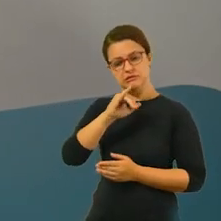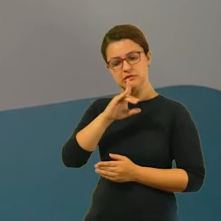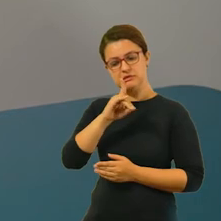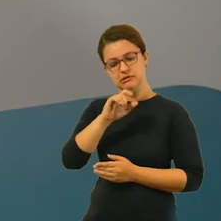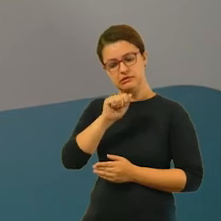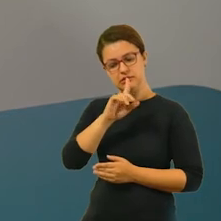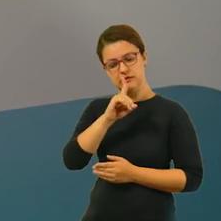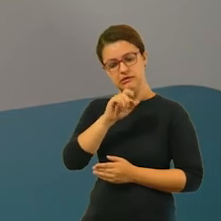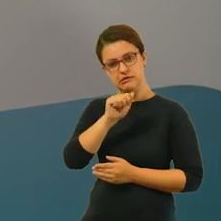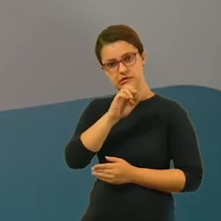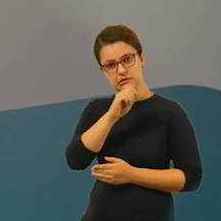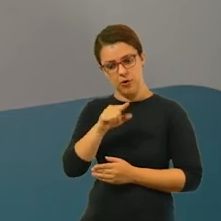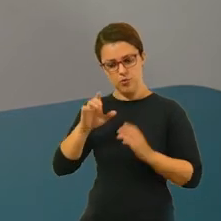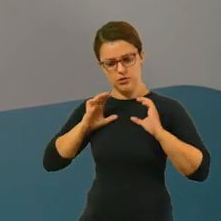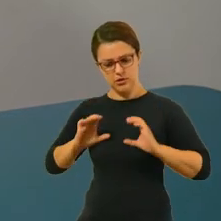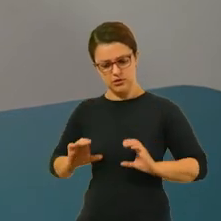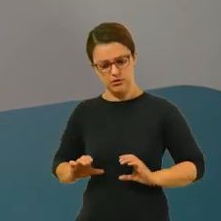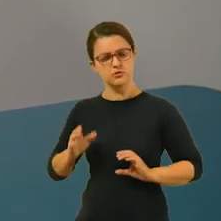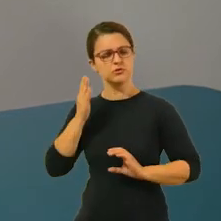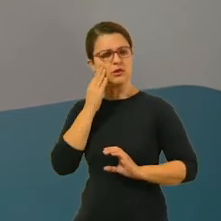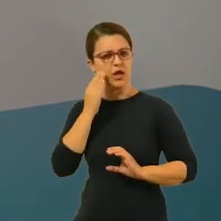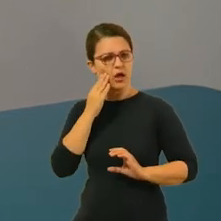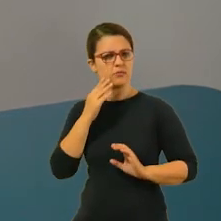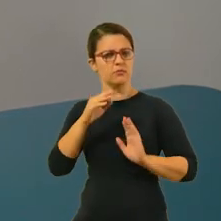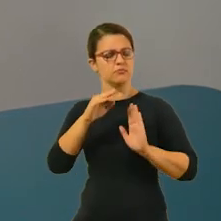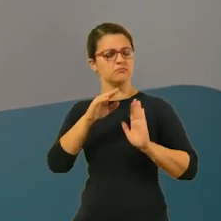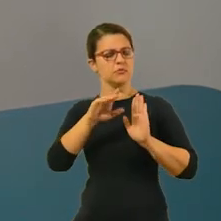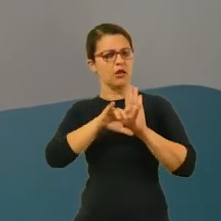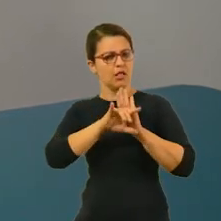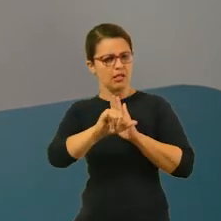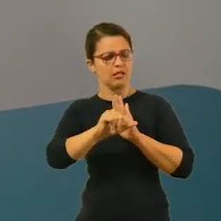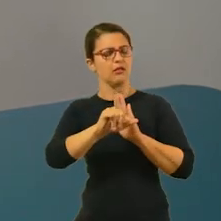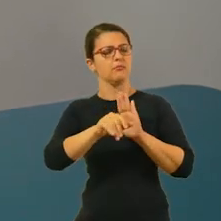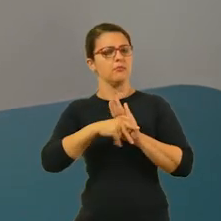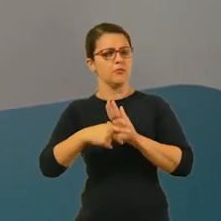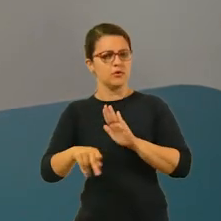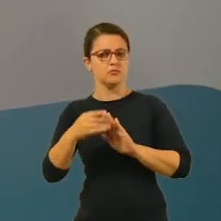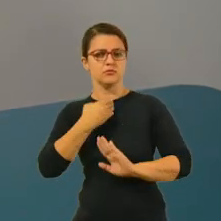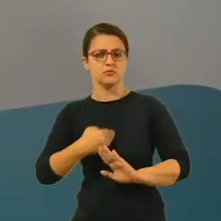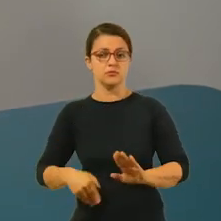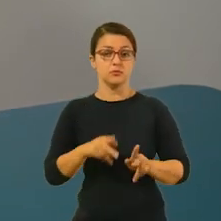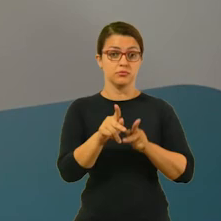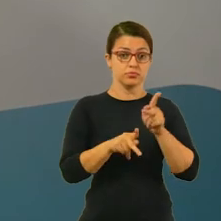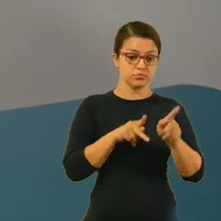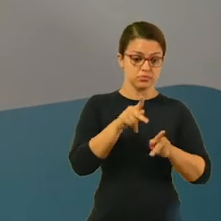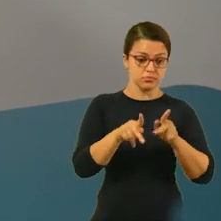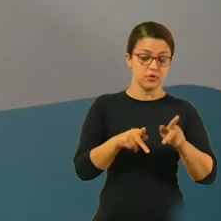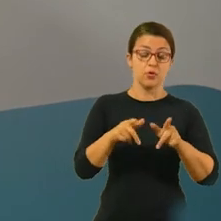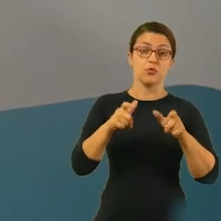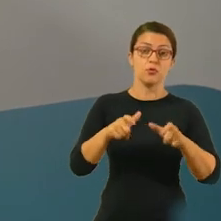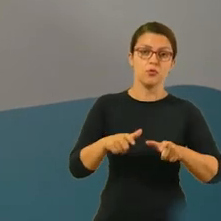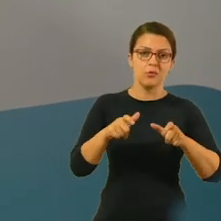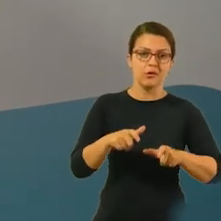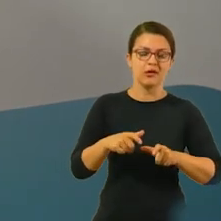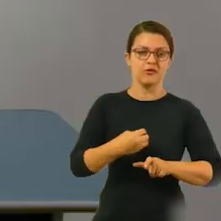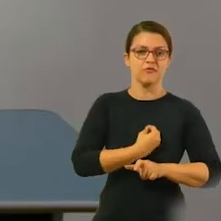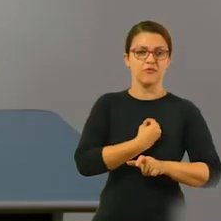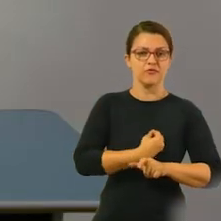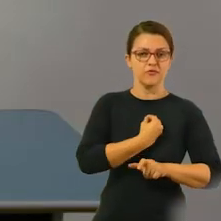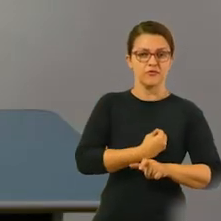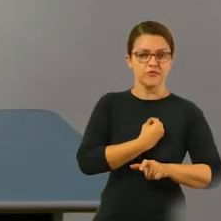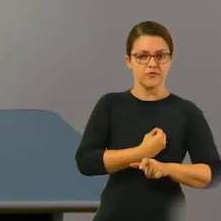às leis e direitos do Estado. Então, quando a gente fala povo, a gente vai lembrar que são pessoas que compartilham o mesmo território